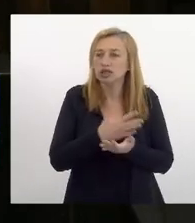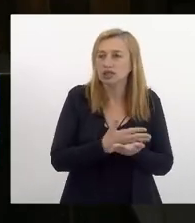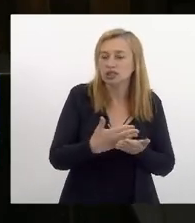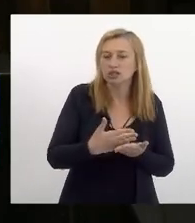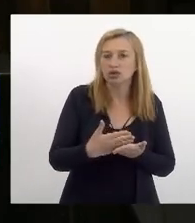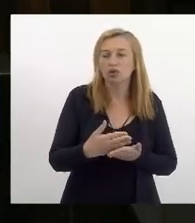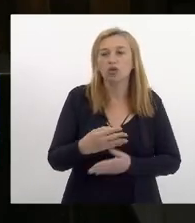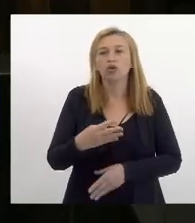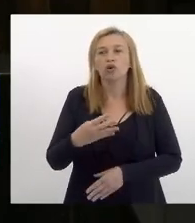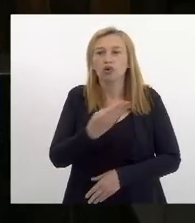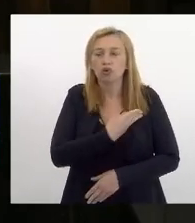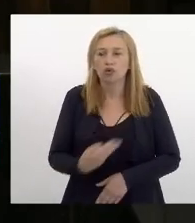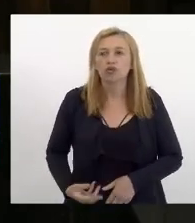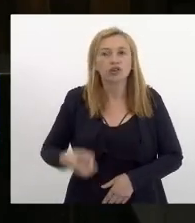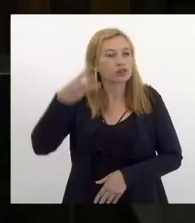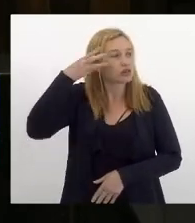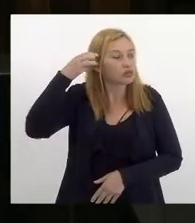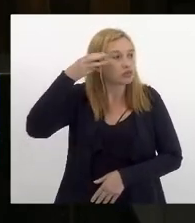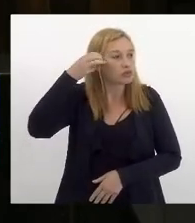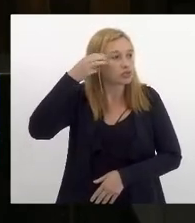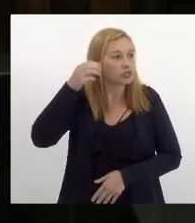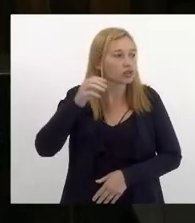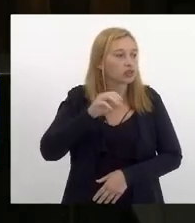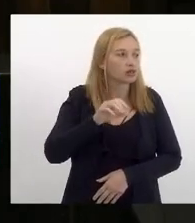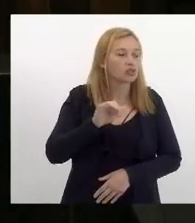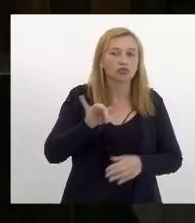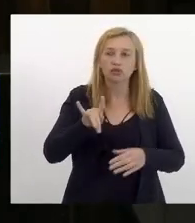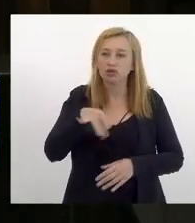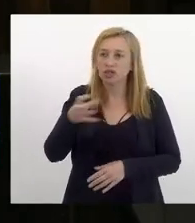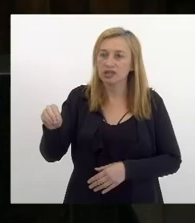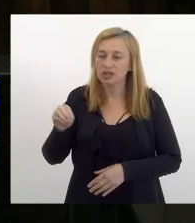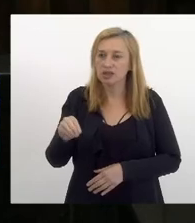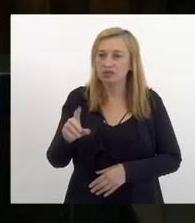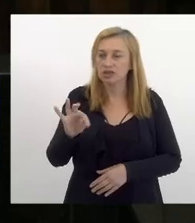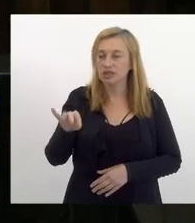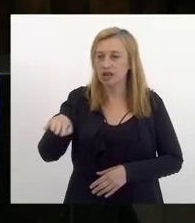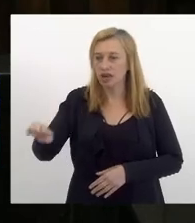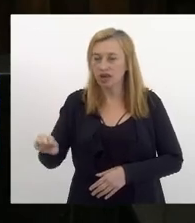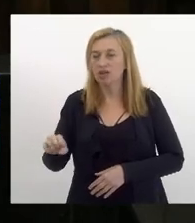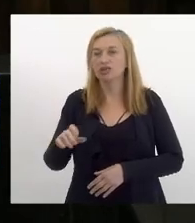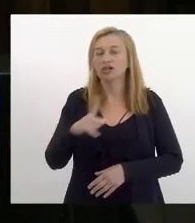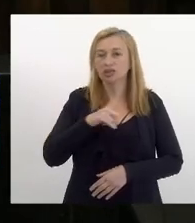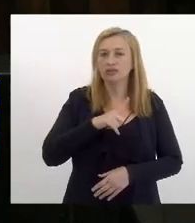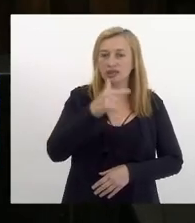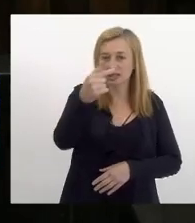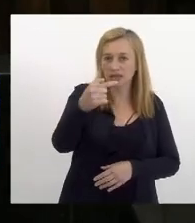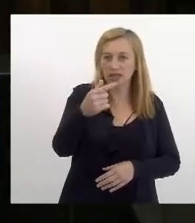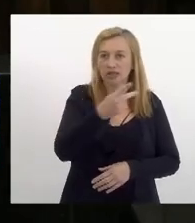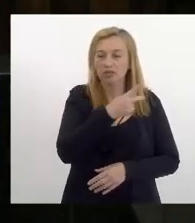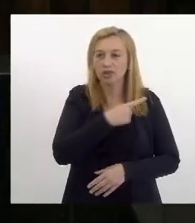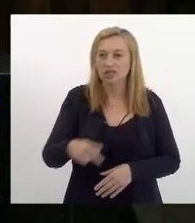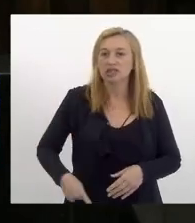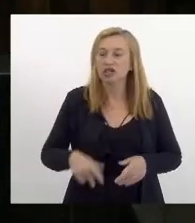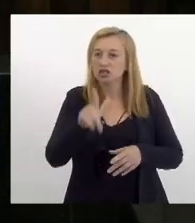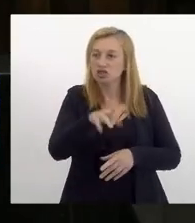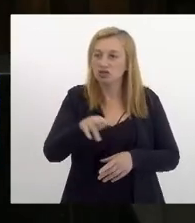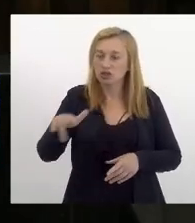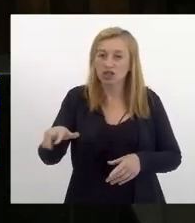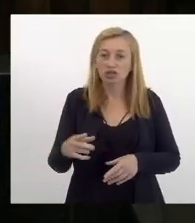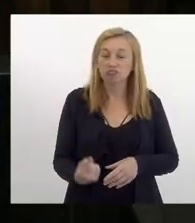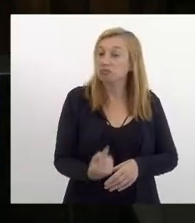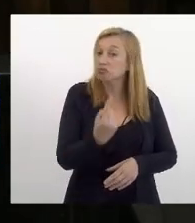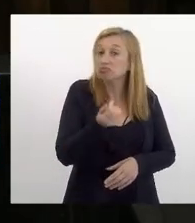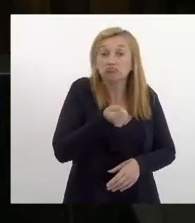governo Witzel Tia Ju a fundação CCRJ já teve sete presidentes diferentes nenhum deles servidor